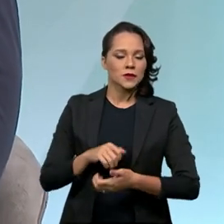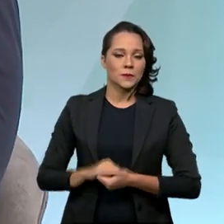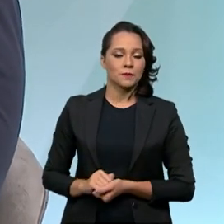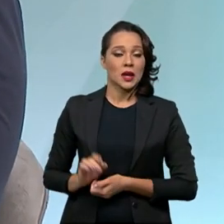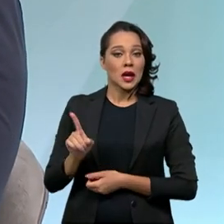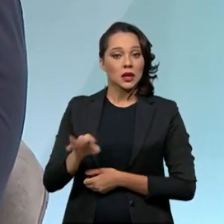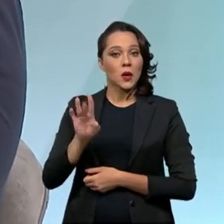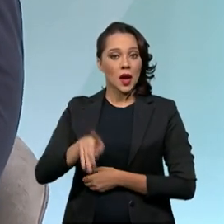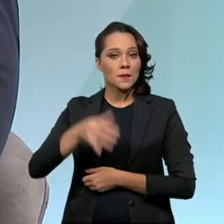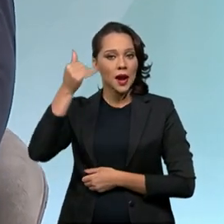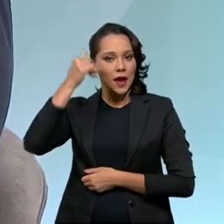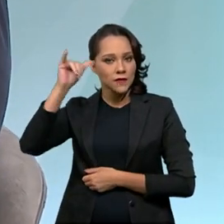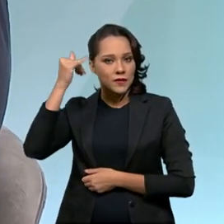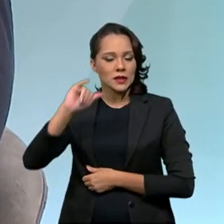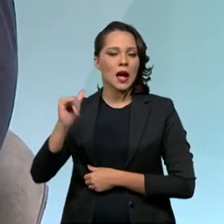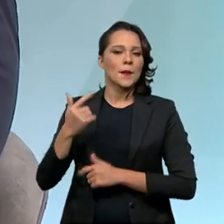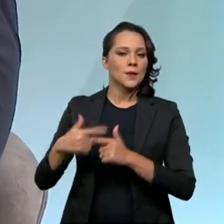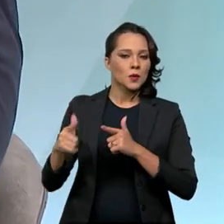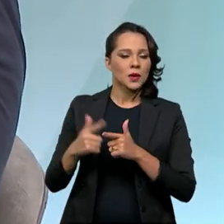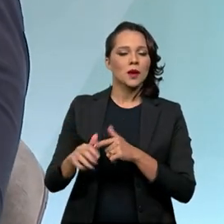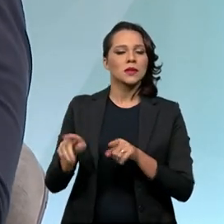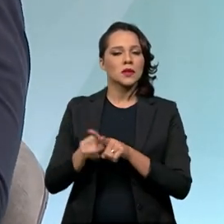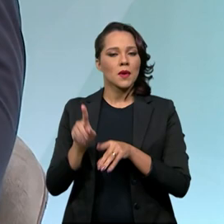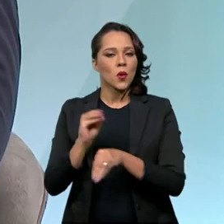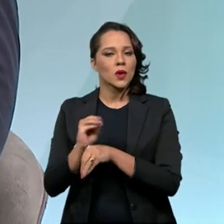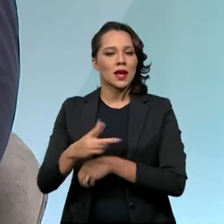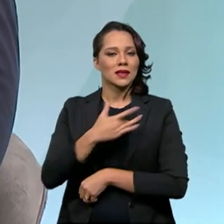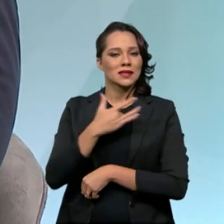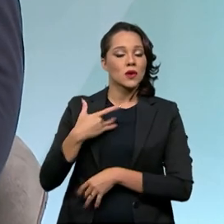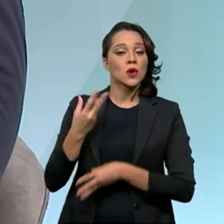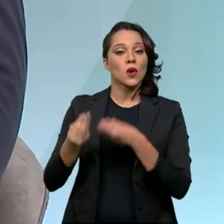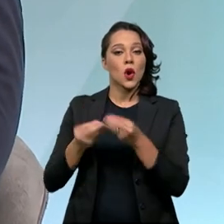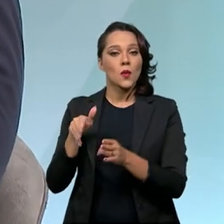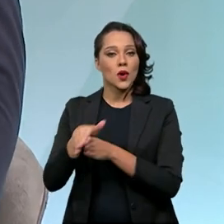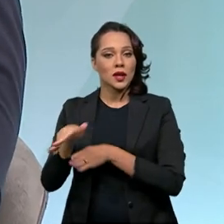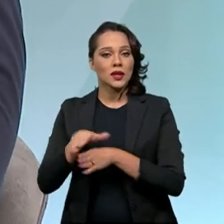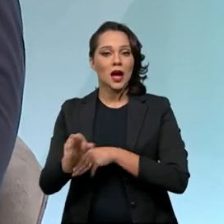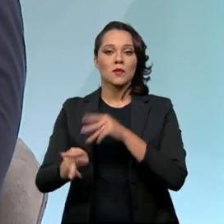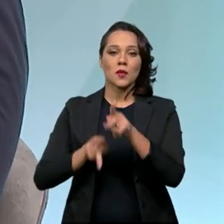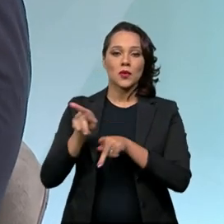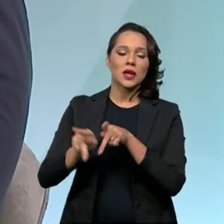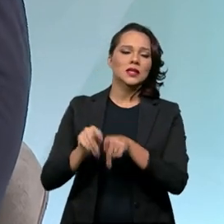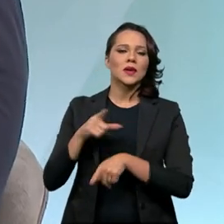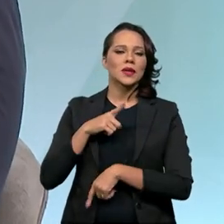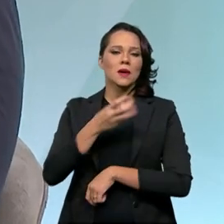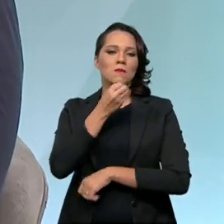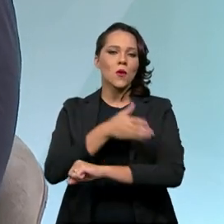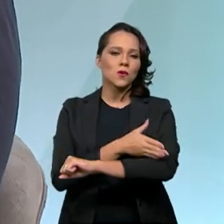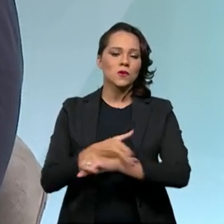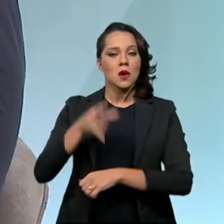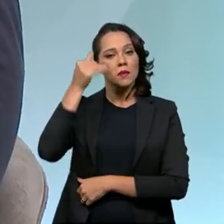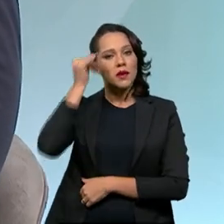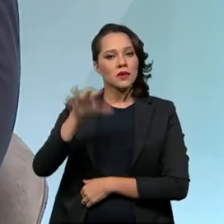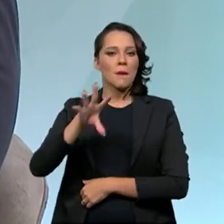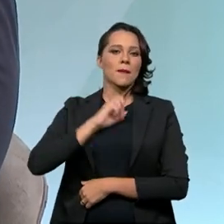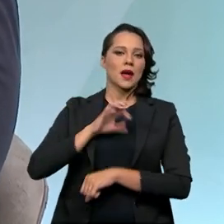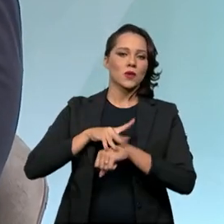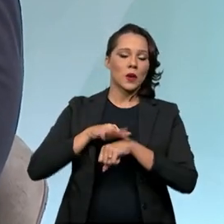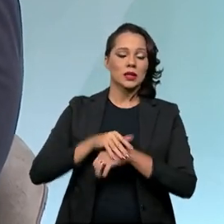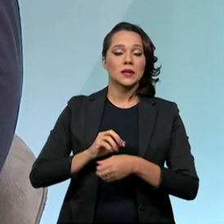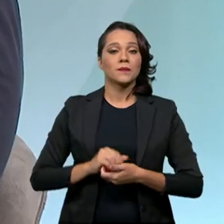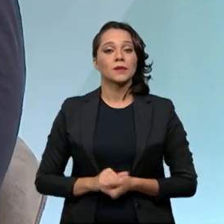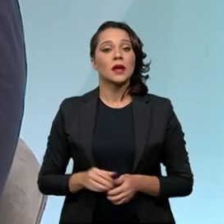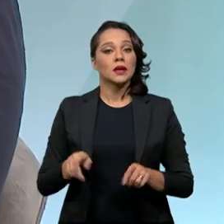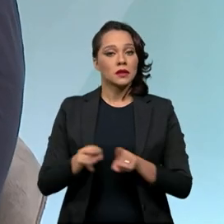é desde a prevenção e a promoção da saúde, ou seja, como orientar a população a ter bons hábitos para evitar adoecer e, ao mesmo